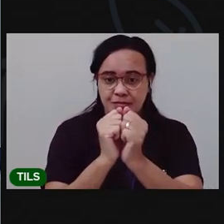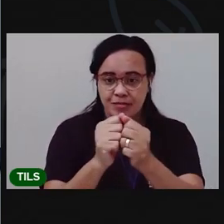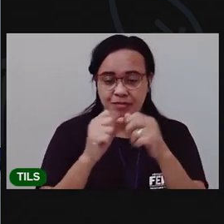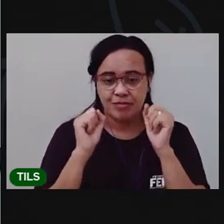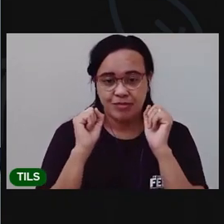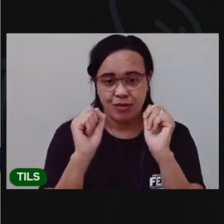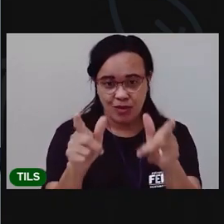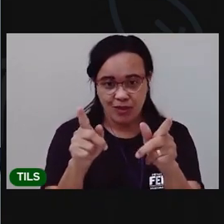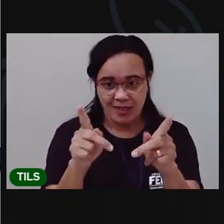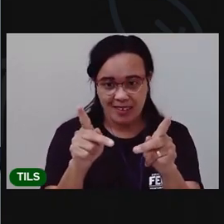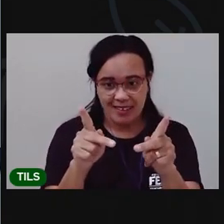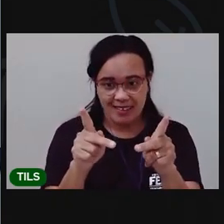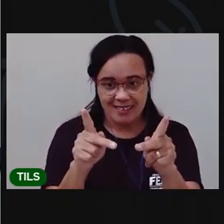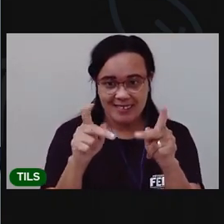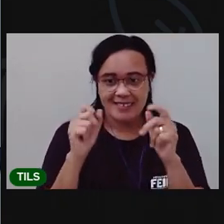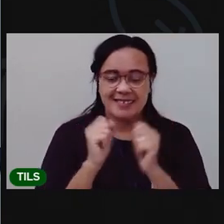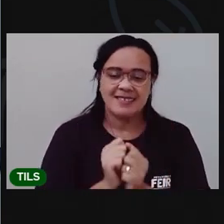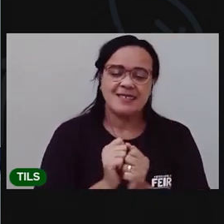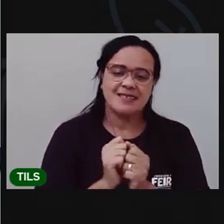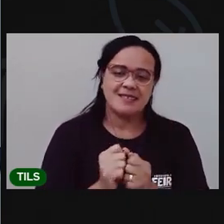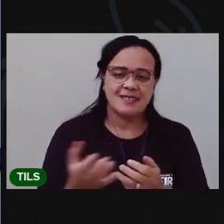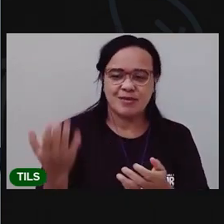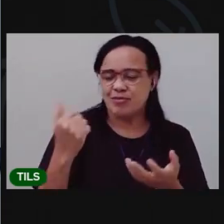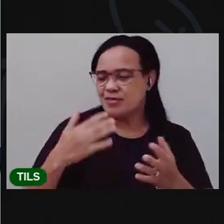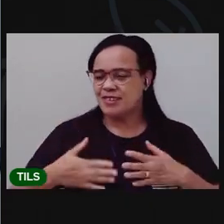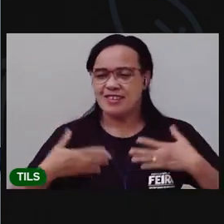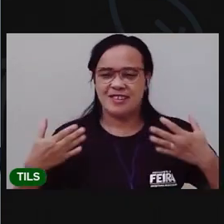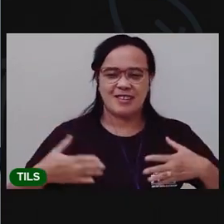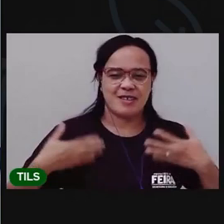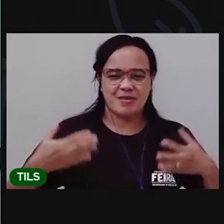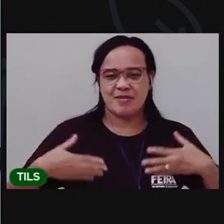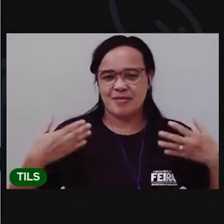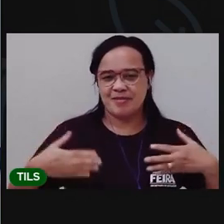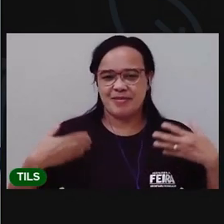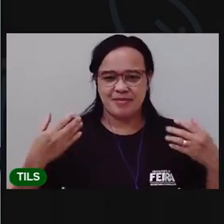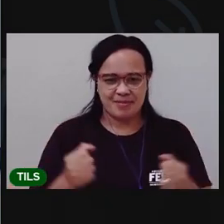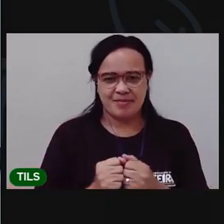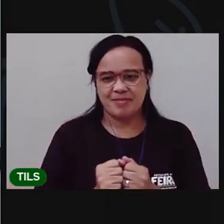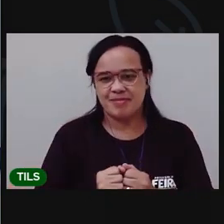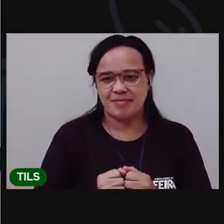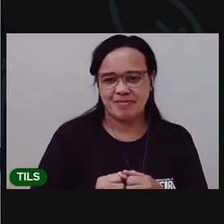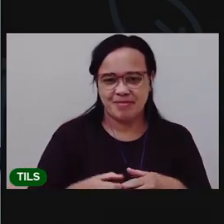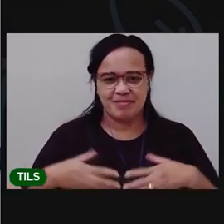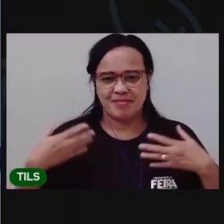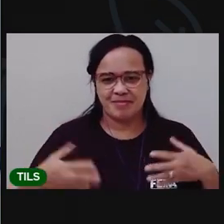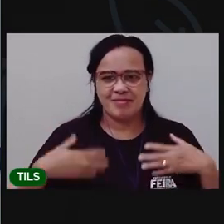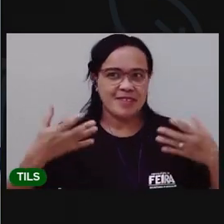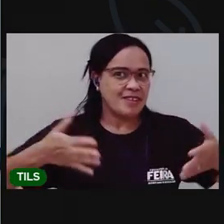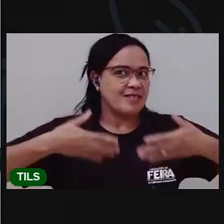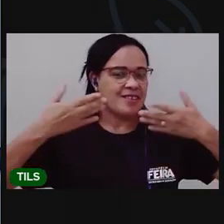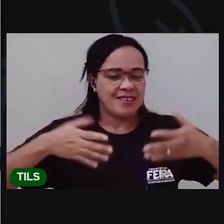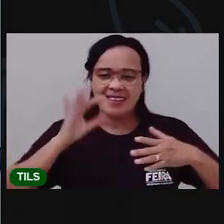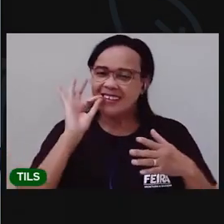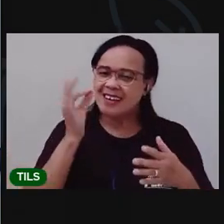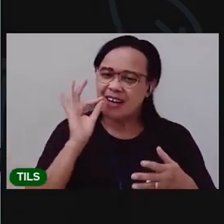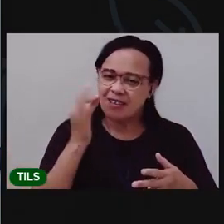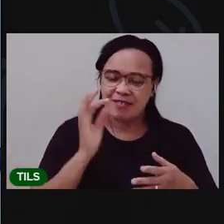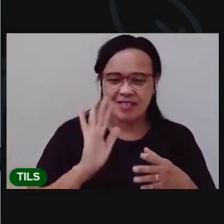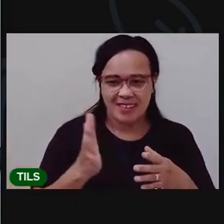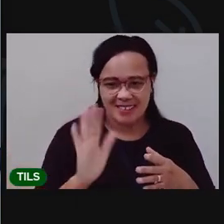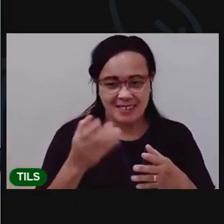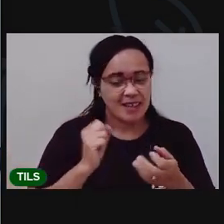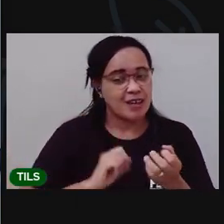Vamos lá. Se anima, já tá animado, já tomou café. Vamos